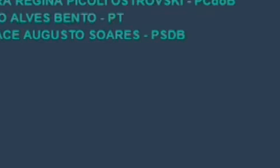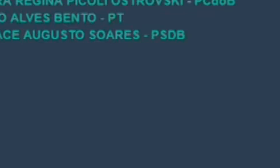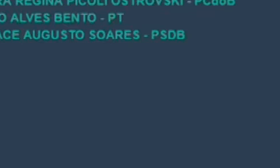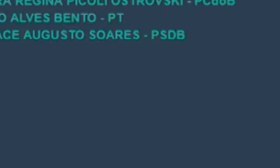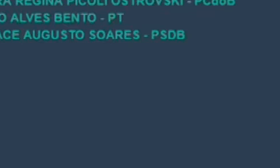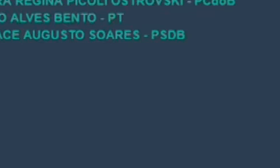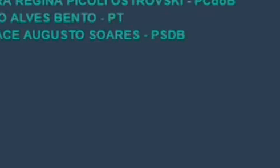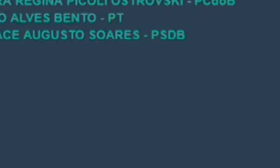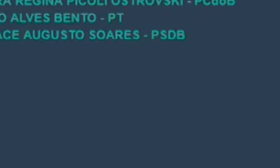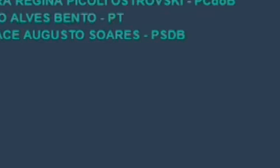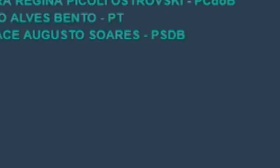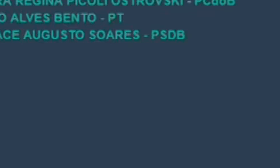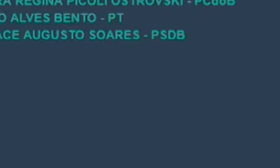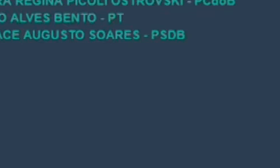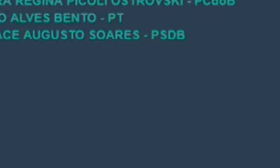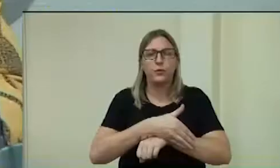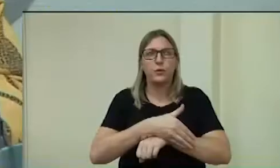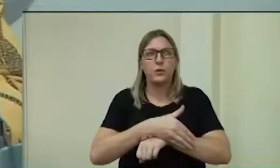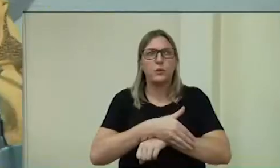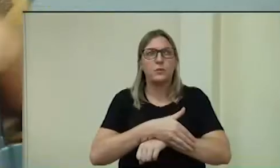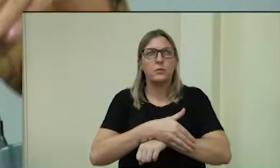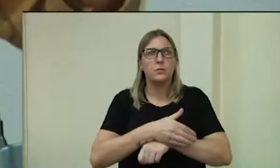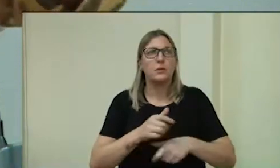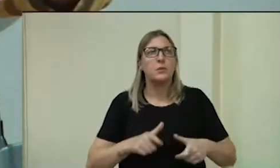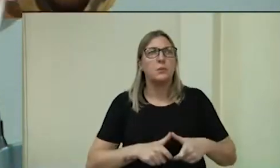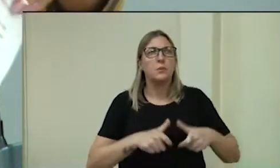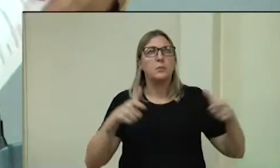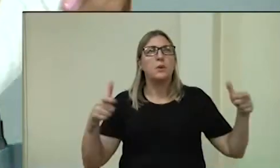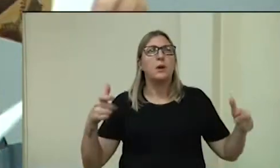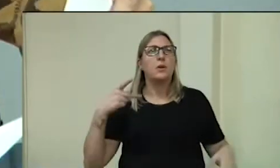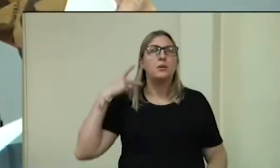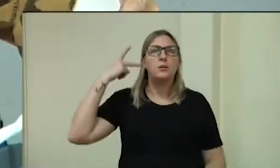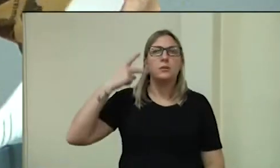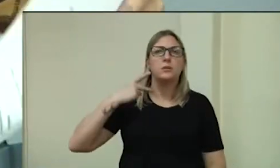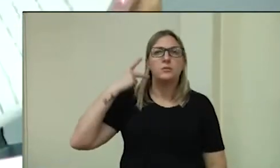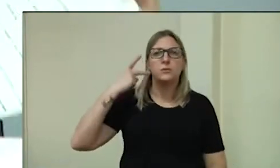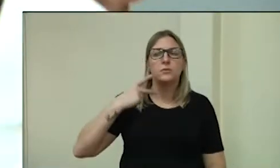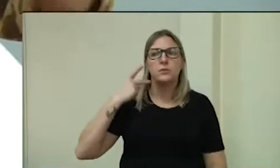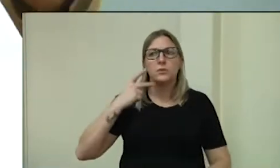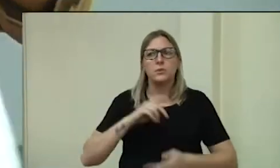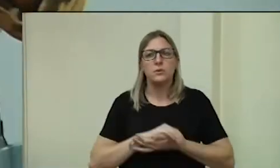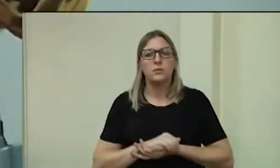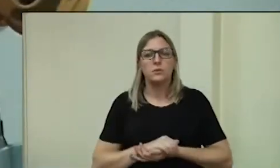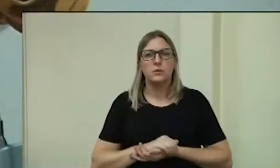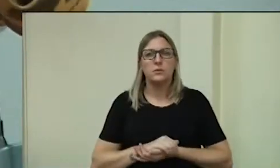Aprovado pela maioria dos senhores vereadores.